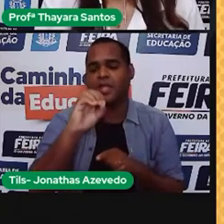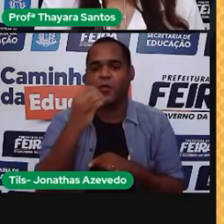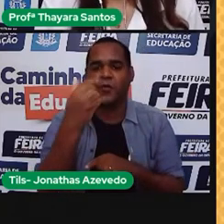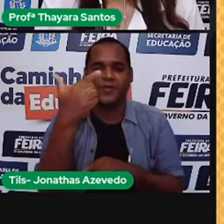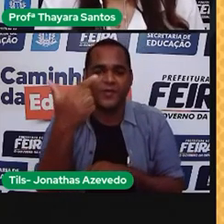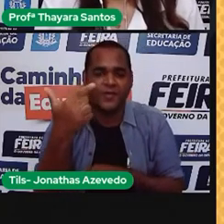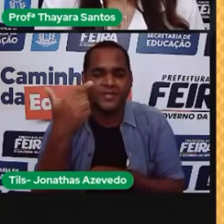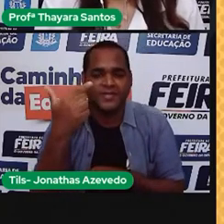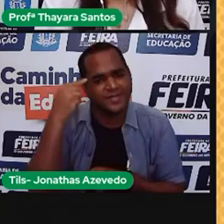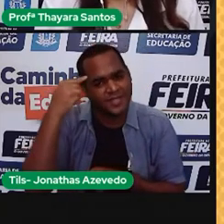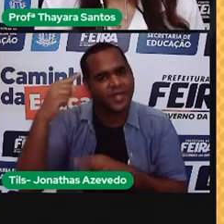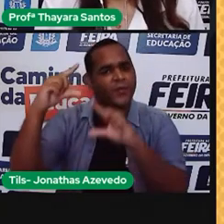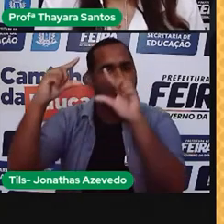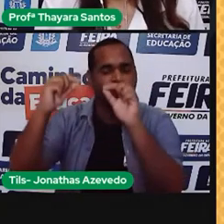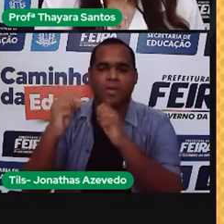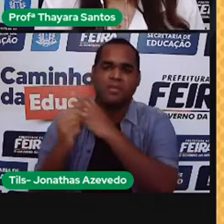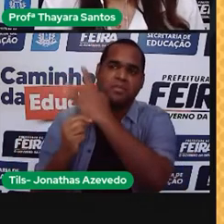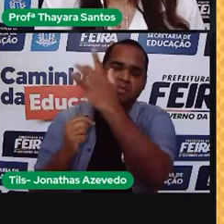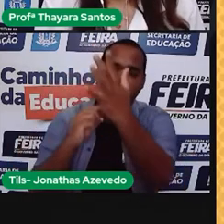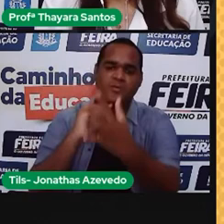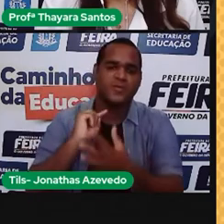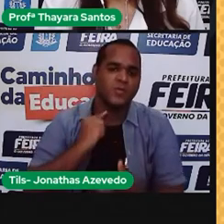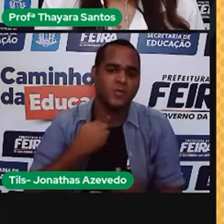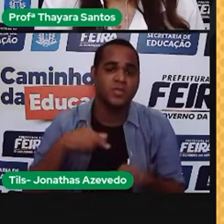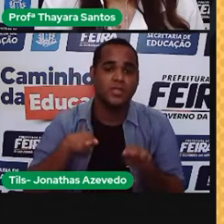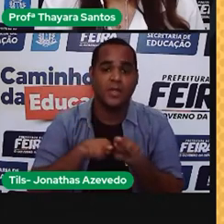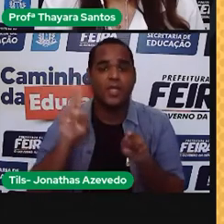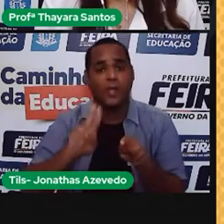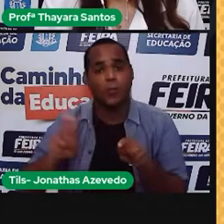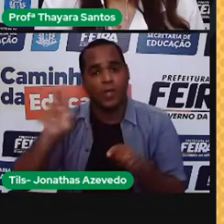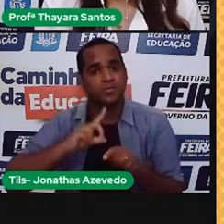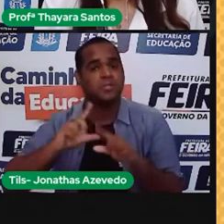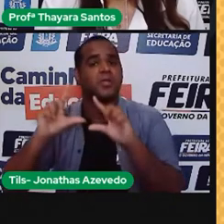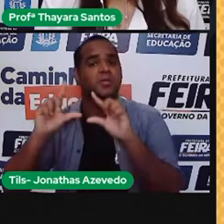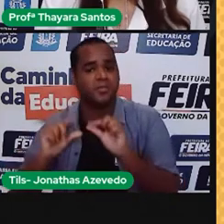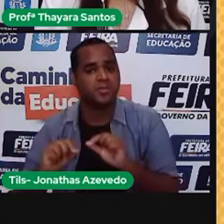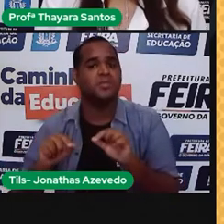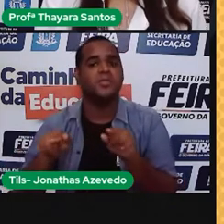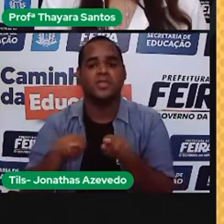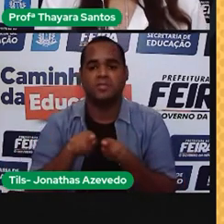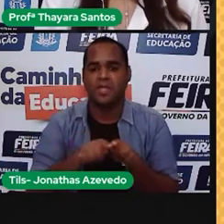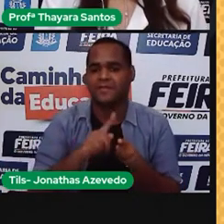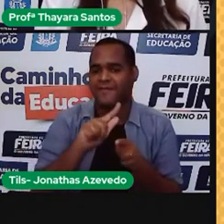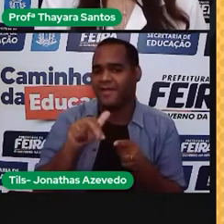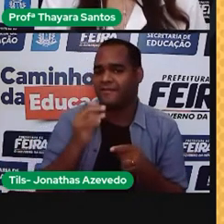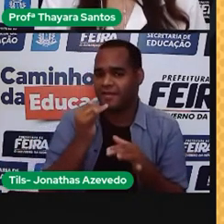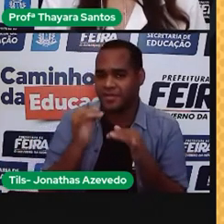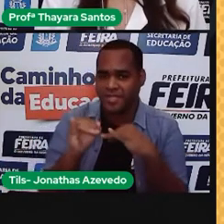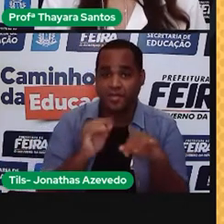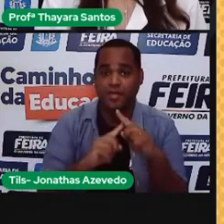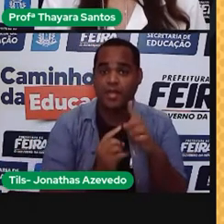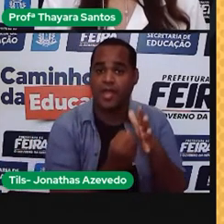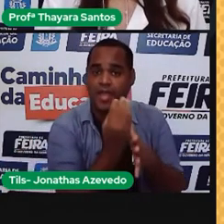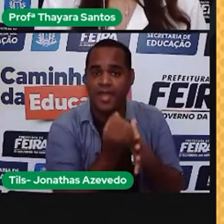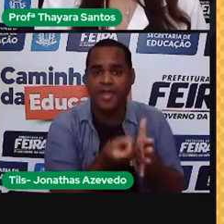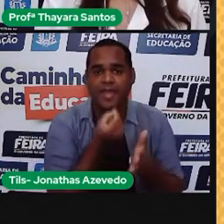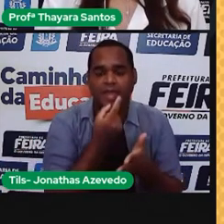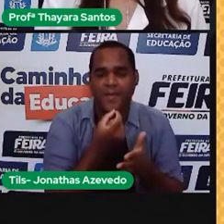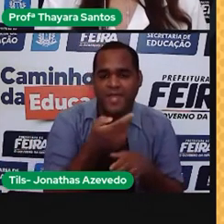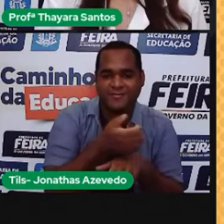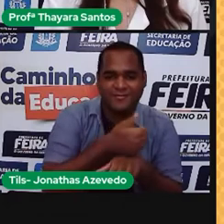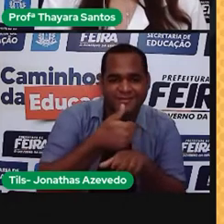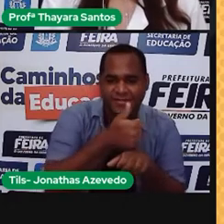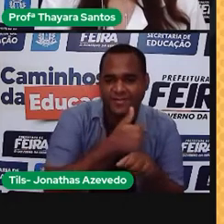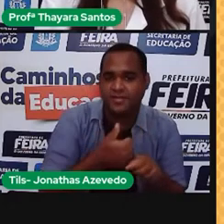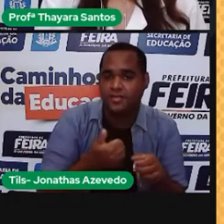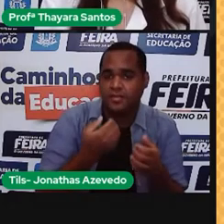atmosfera, diminuir o uso da água e reduzir resíduos químicos, criar remédios, hormônios, anticorpos